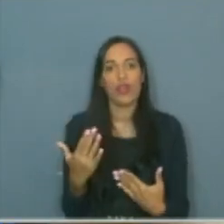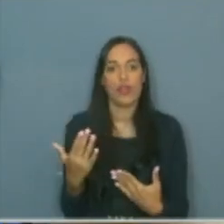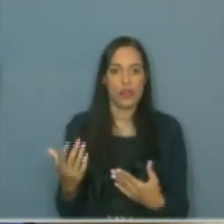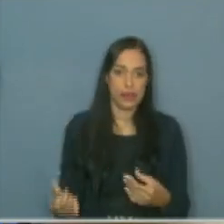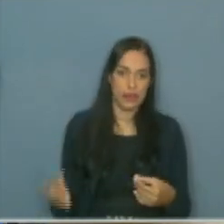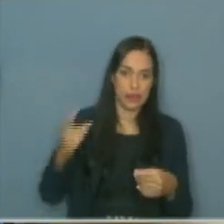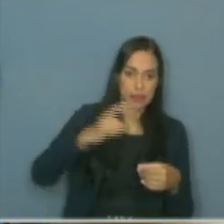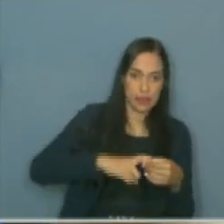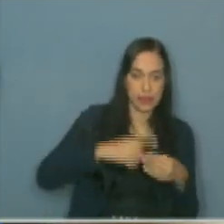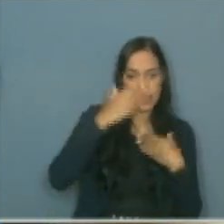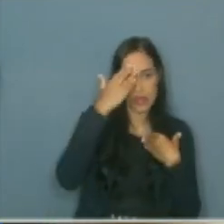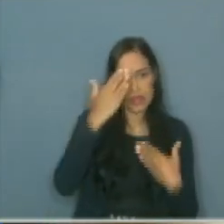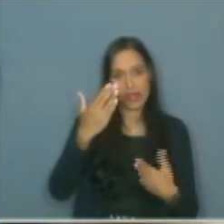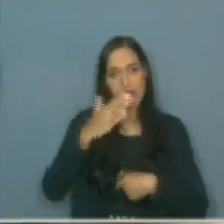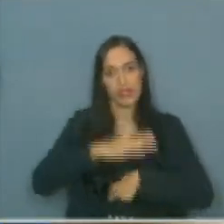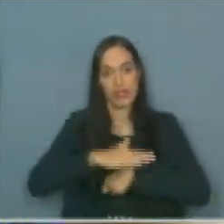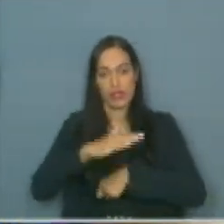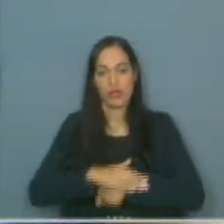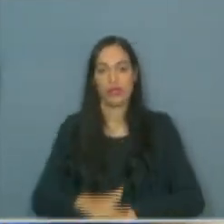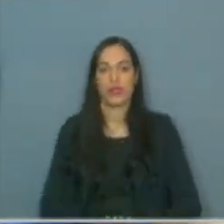por este momento.